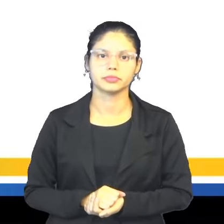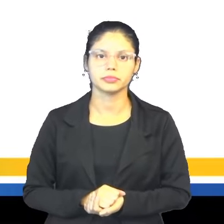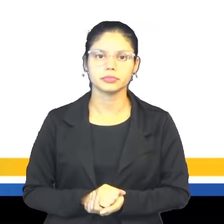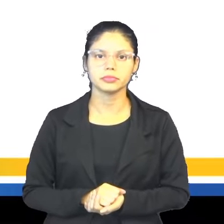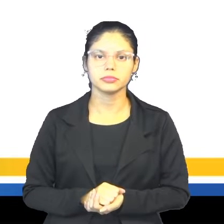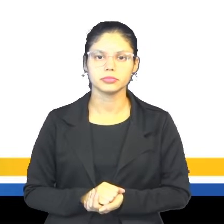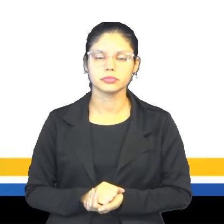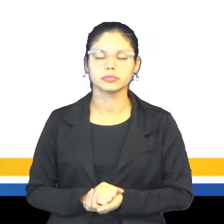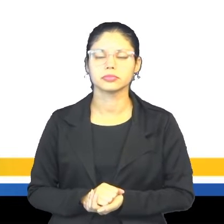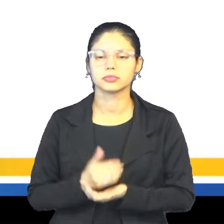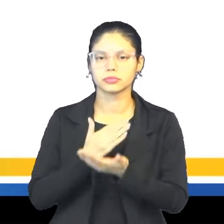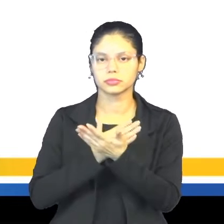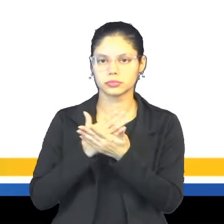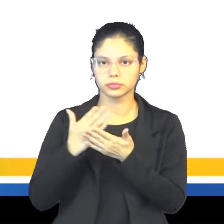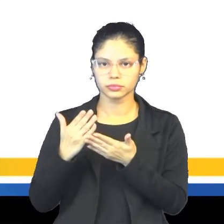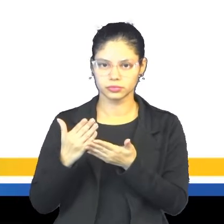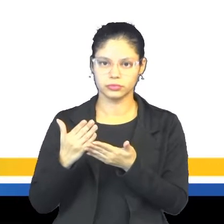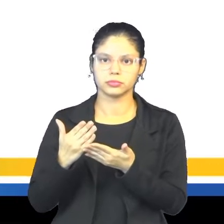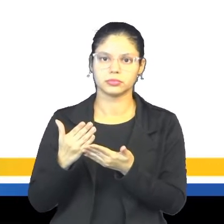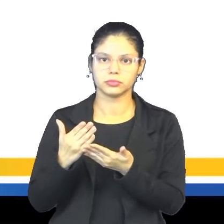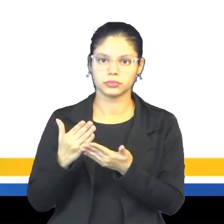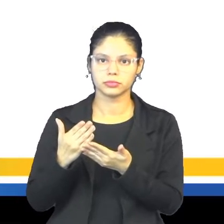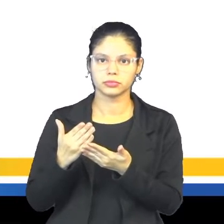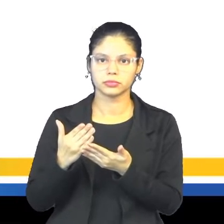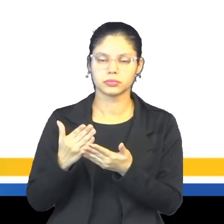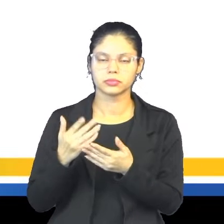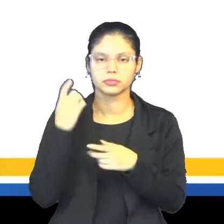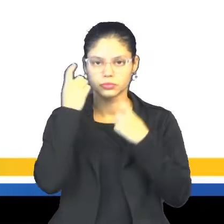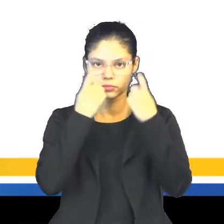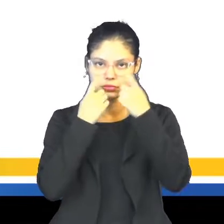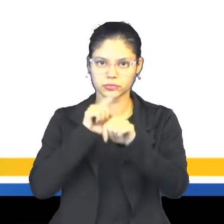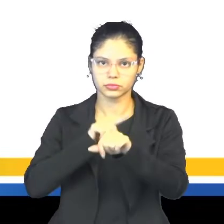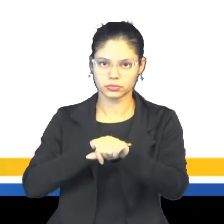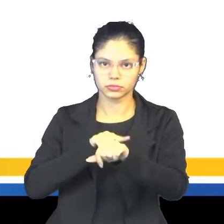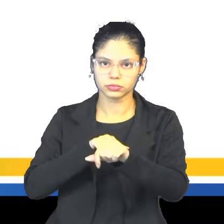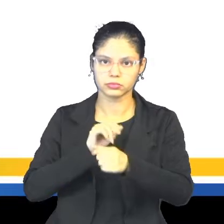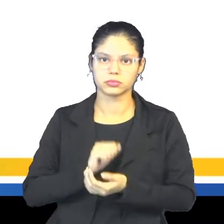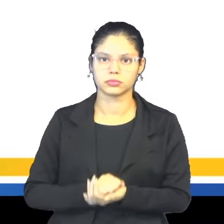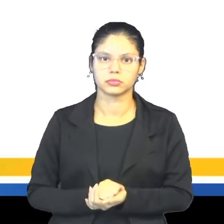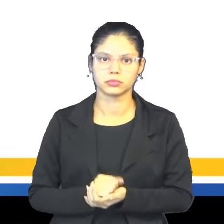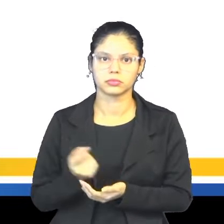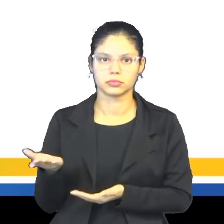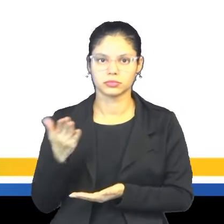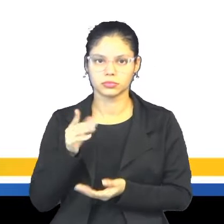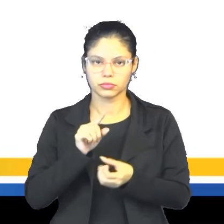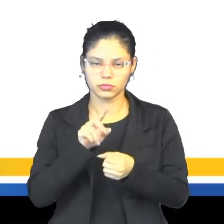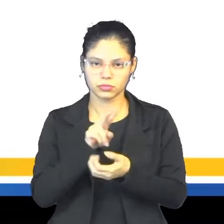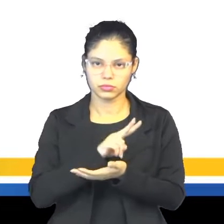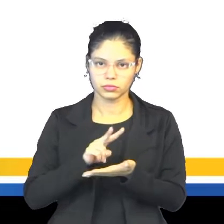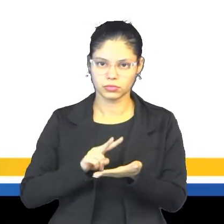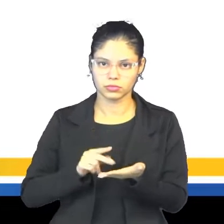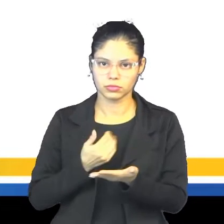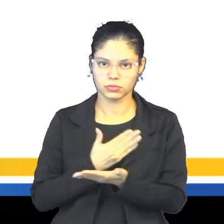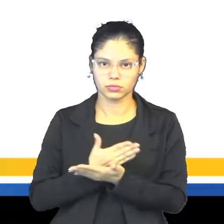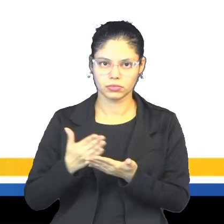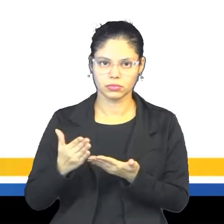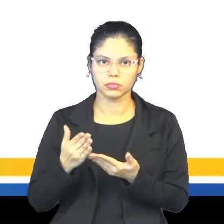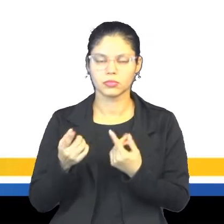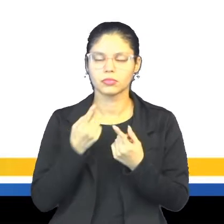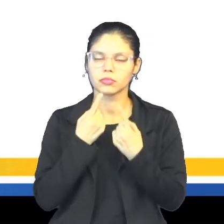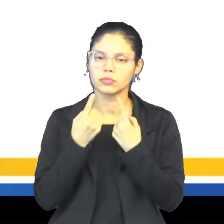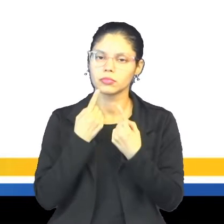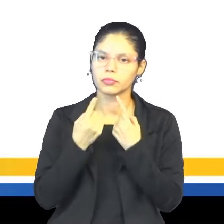Para nós iniciarmos essa questão das expressões de tempo, nós vamos iniciar falando sobre o